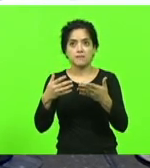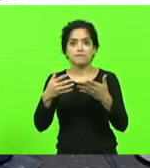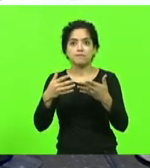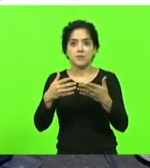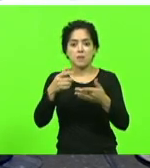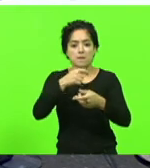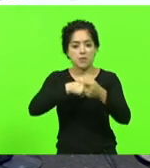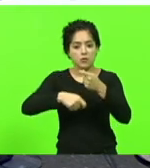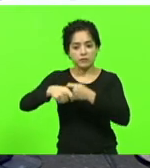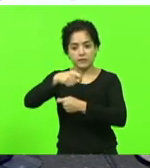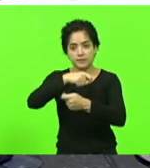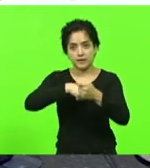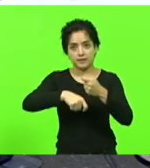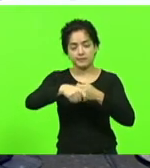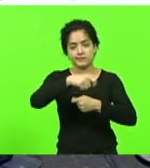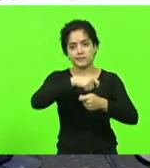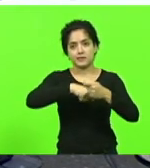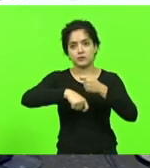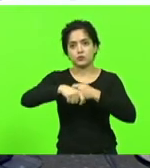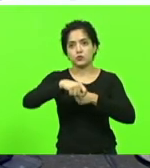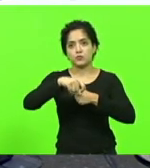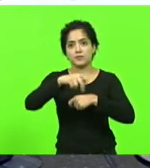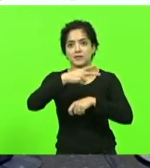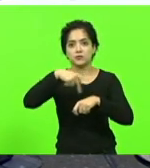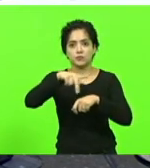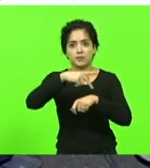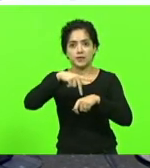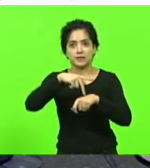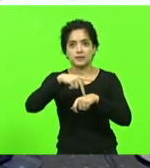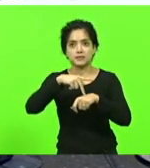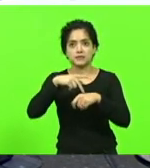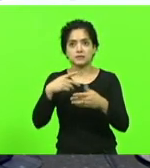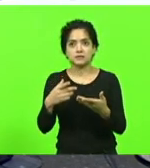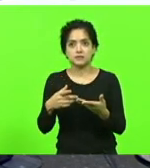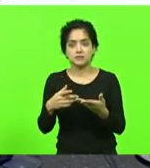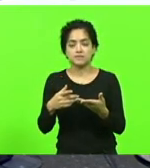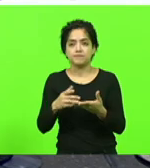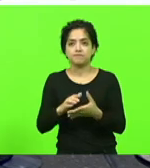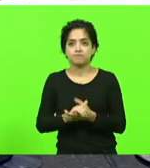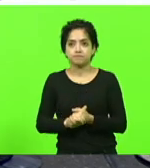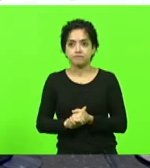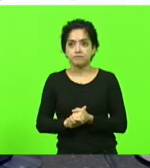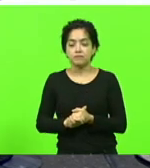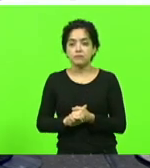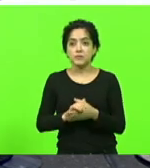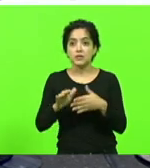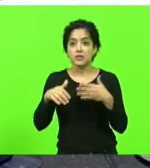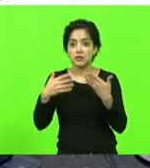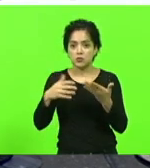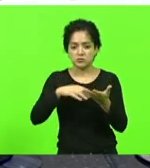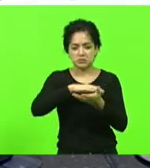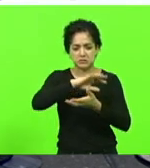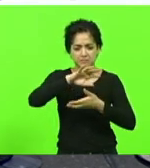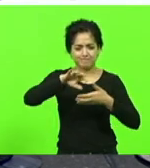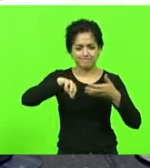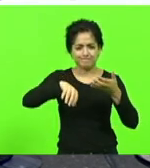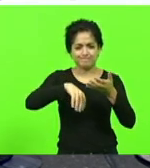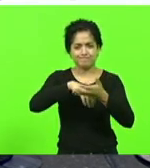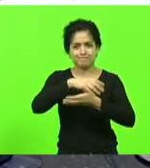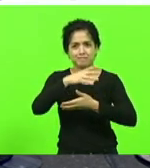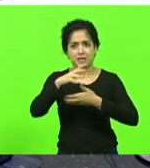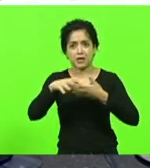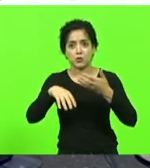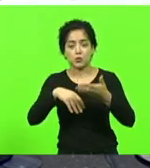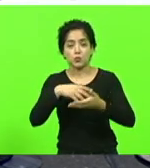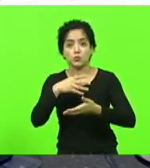economia do país sem ele nós não vamos a lugar nenhum e quando há desordem se ela é que